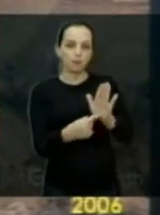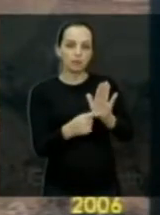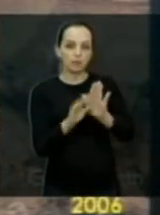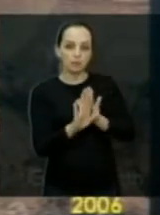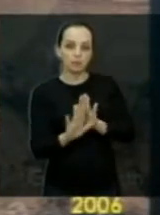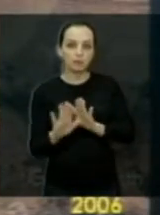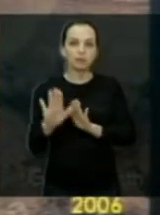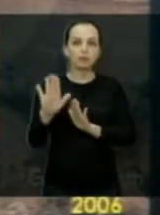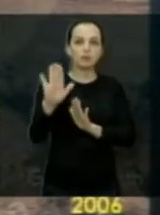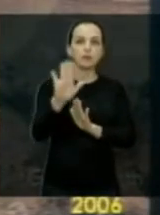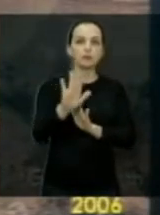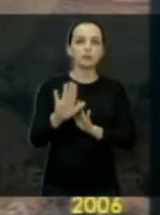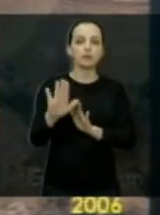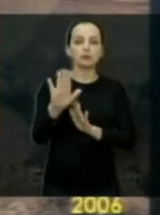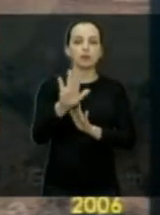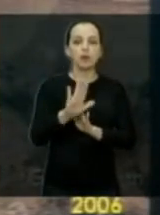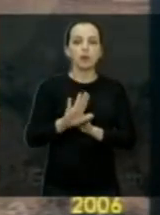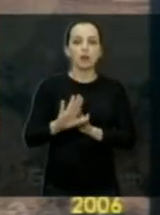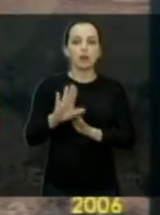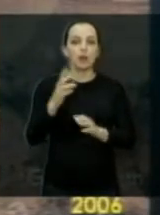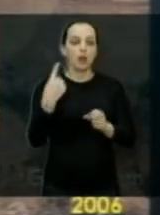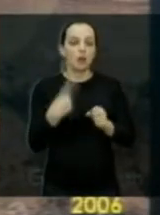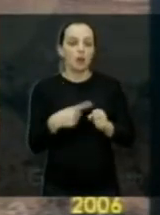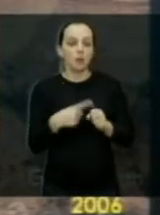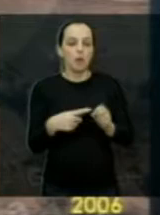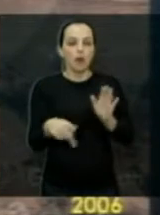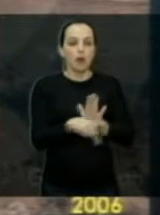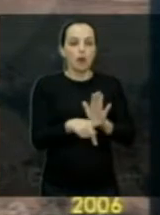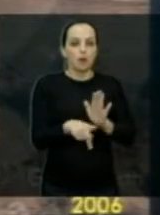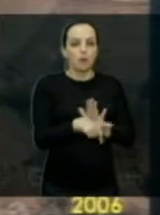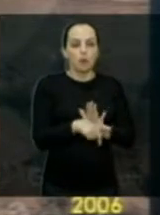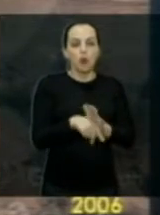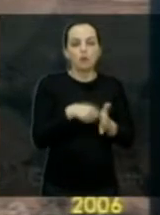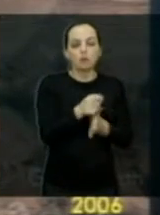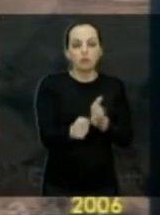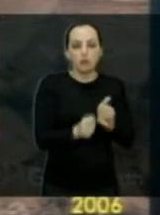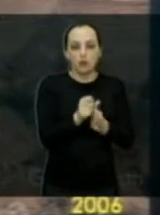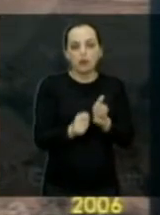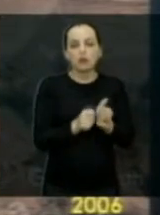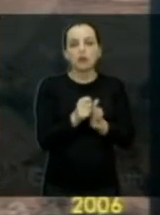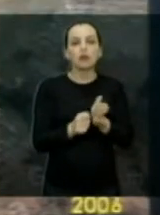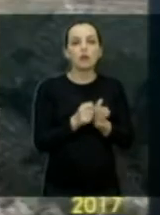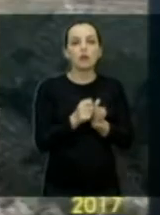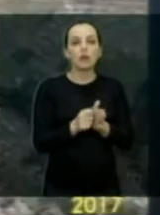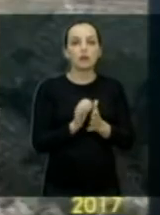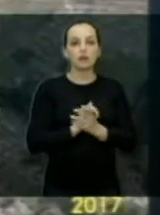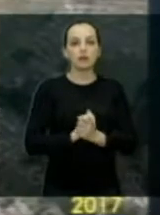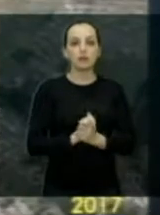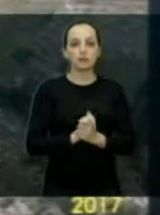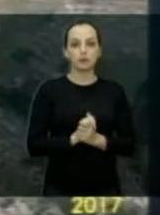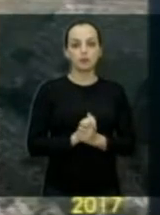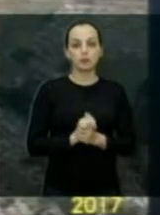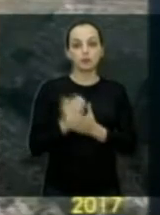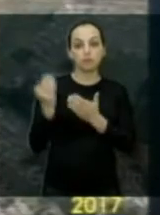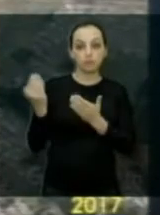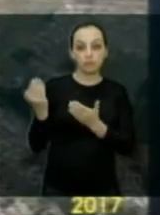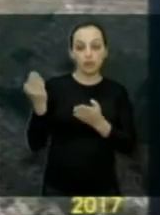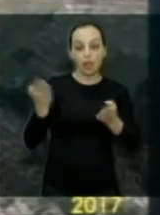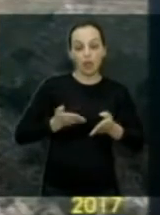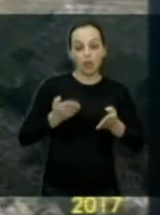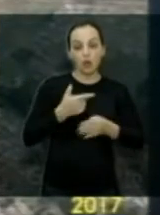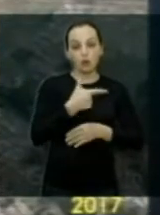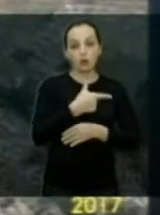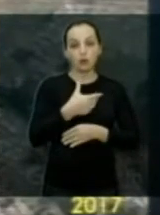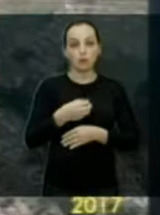do Selmy Day, né, ainda não tinha ainda Minha Casa Minha Vida, os bairros novos que saíram. Pode passar. E aí, 2017,